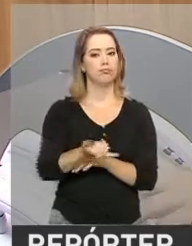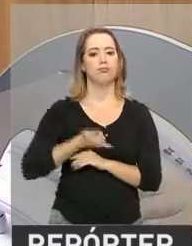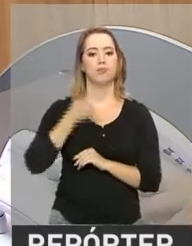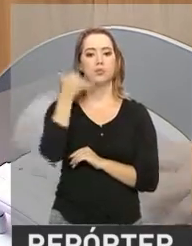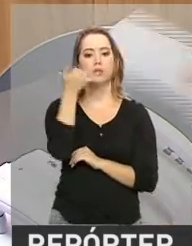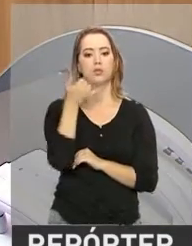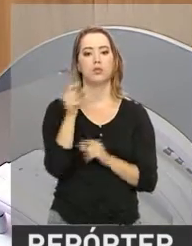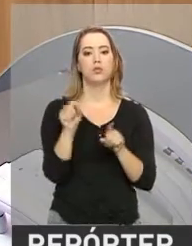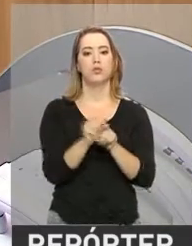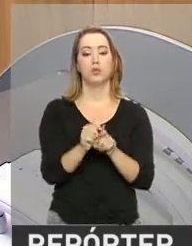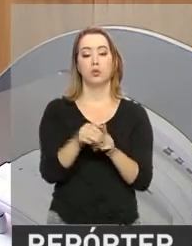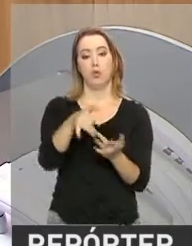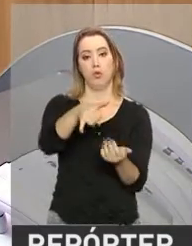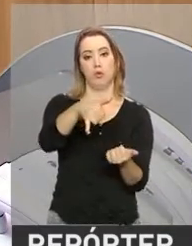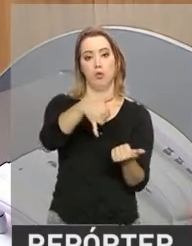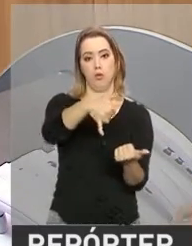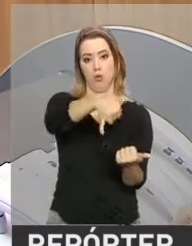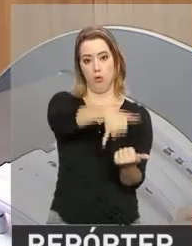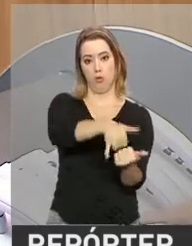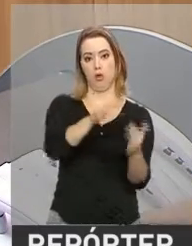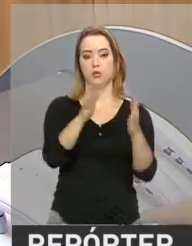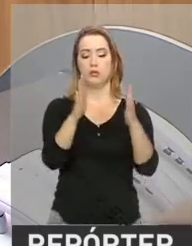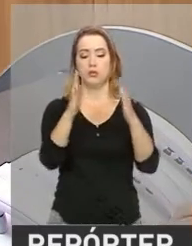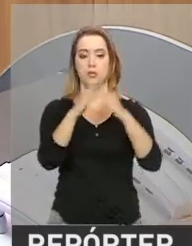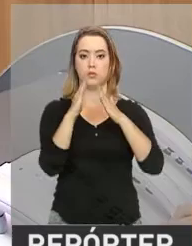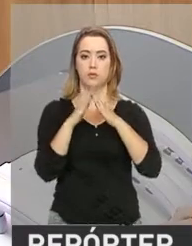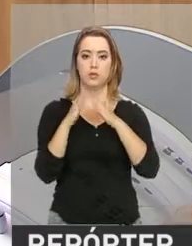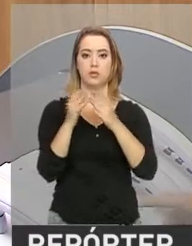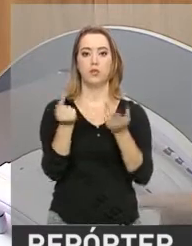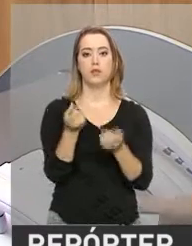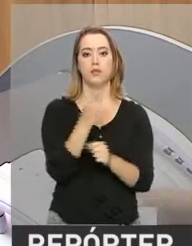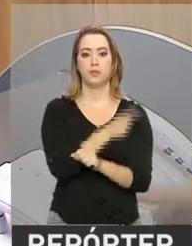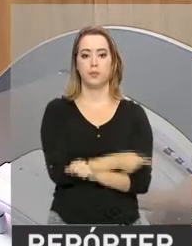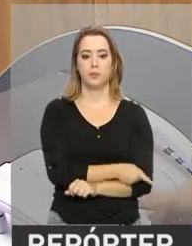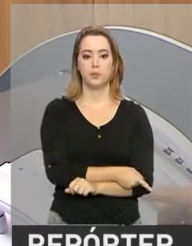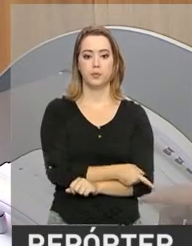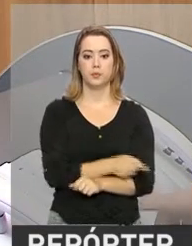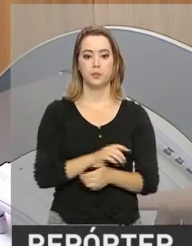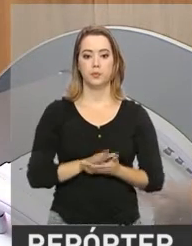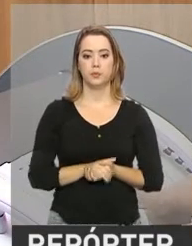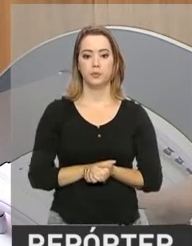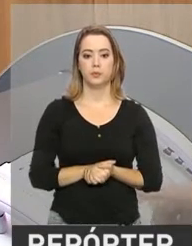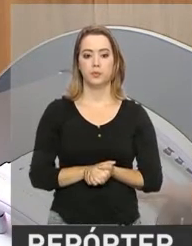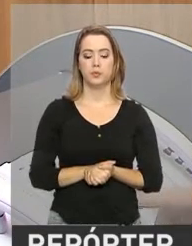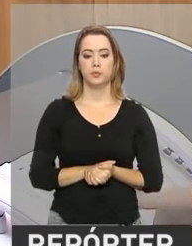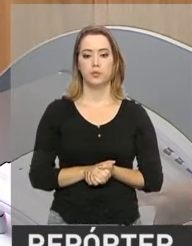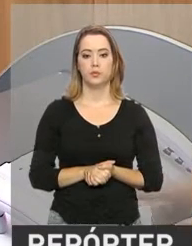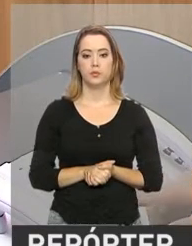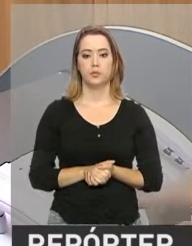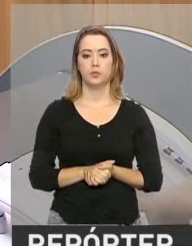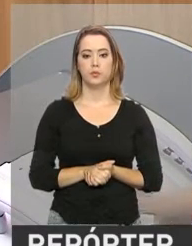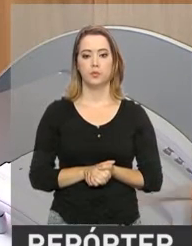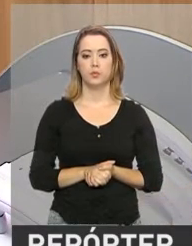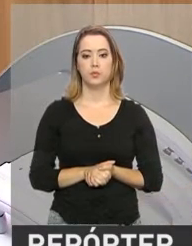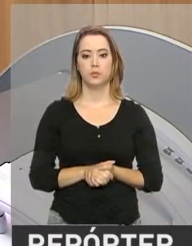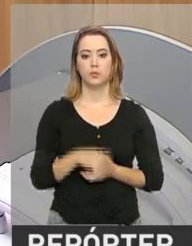ligar de um telefone fixo para o 0800-616161.